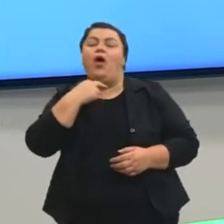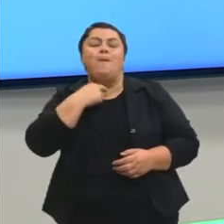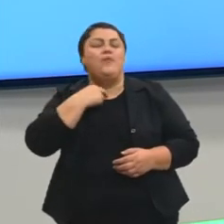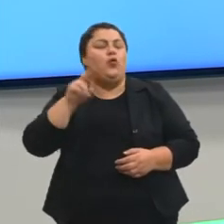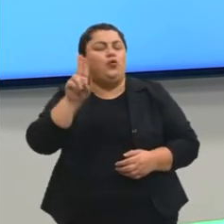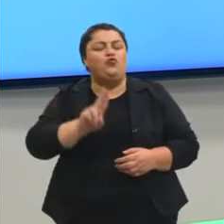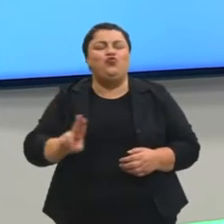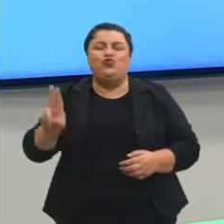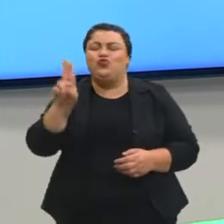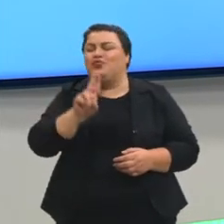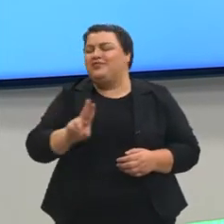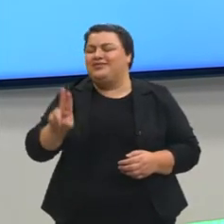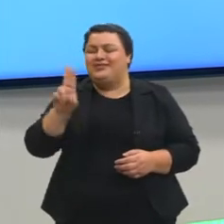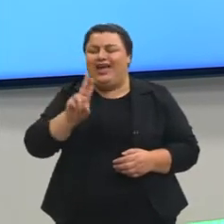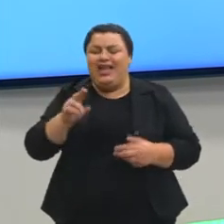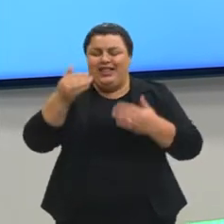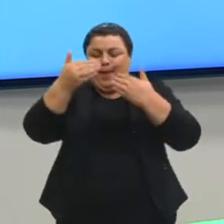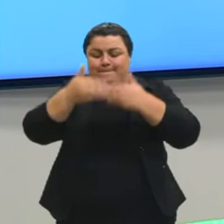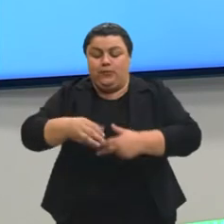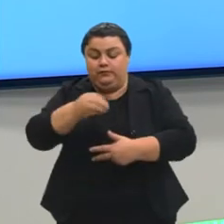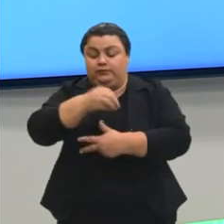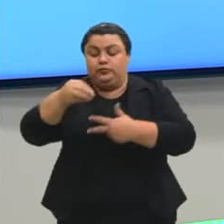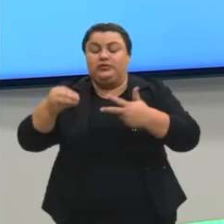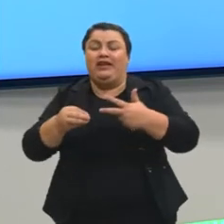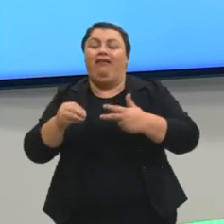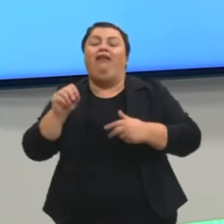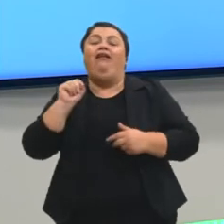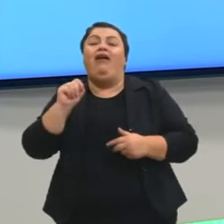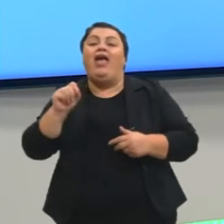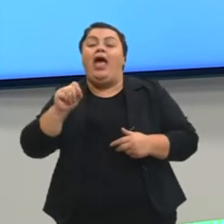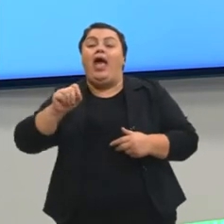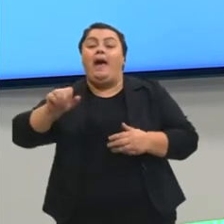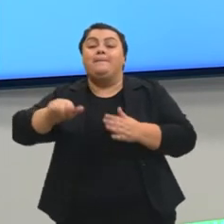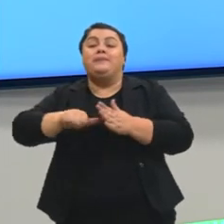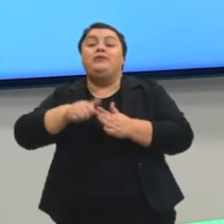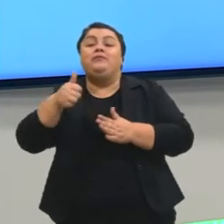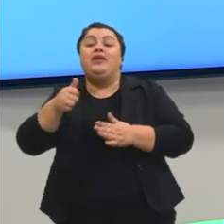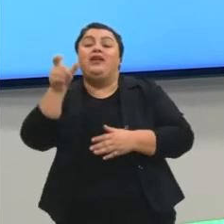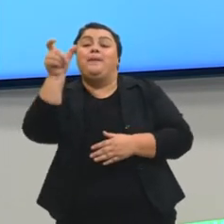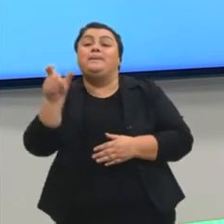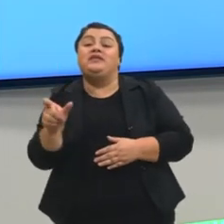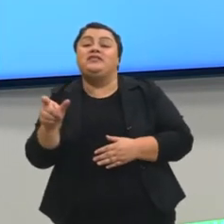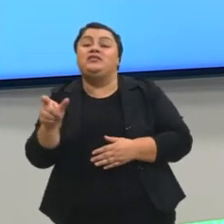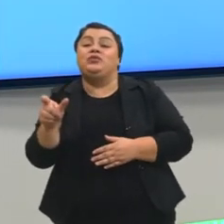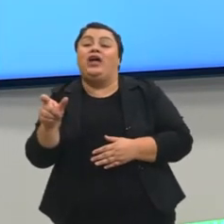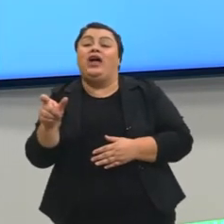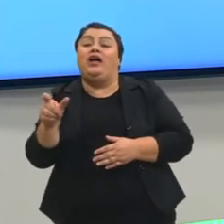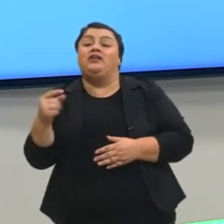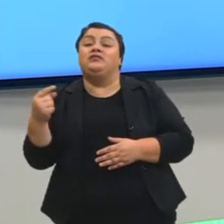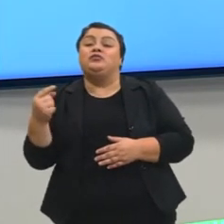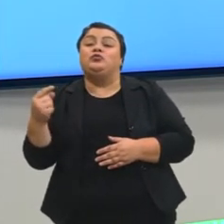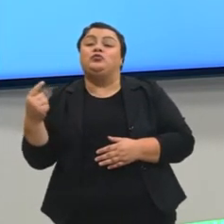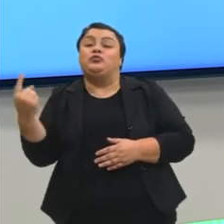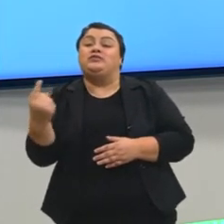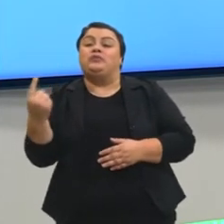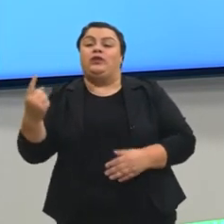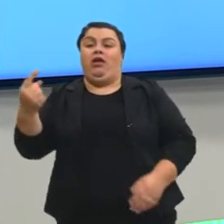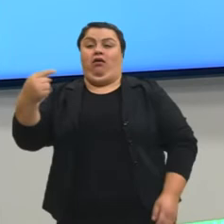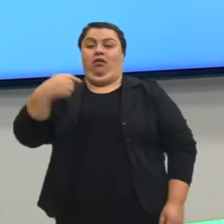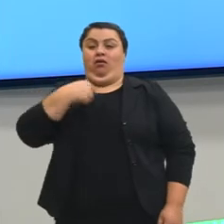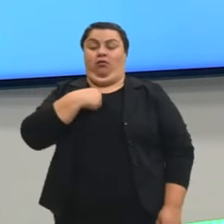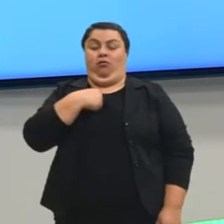Enem, não pode usar, é a primeira pessoa do singular, eu.